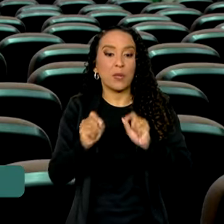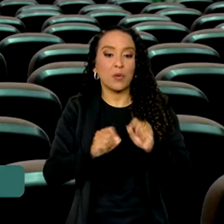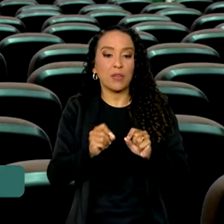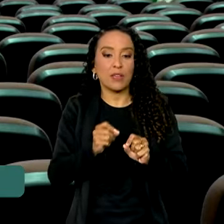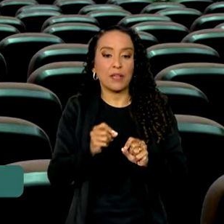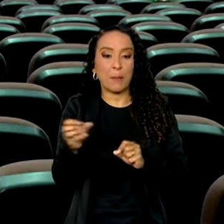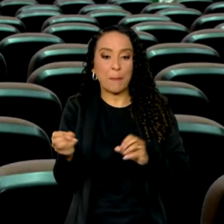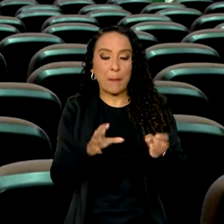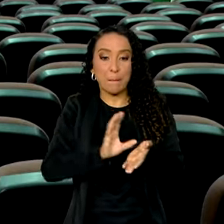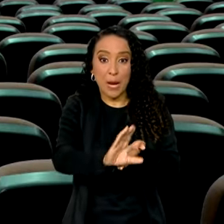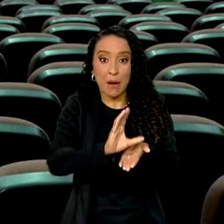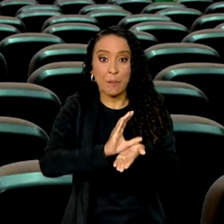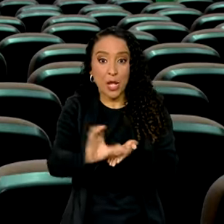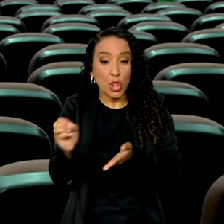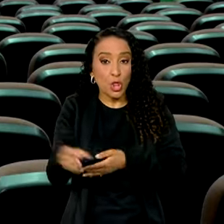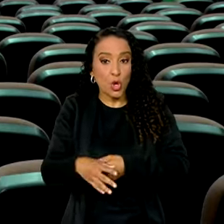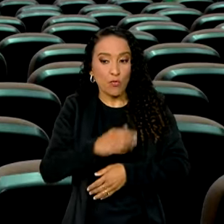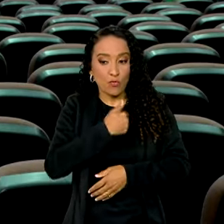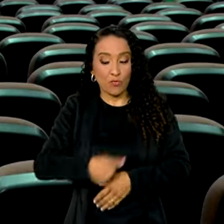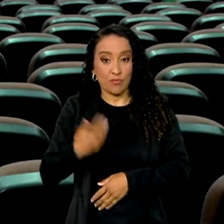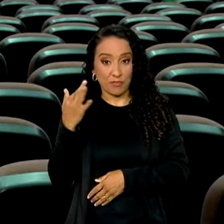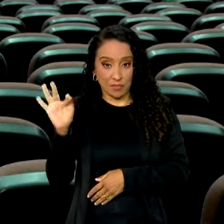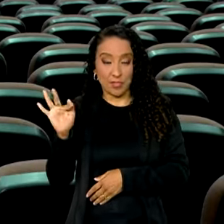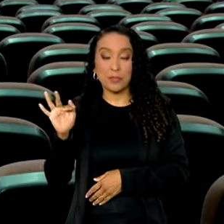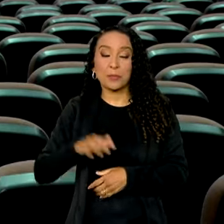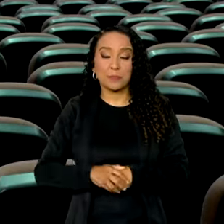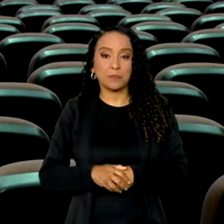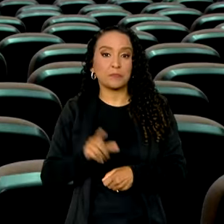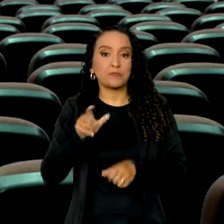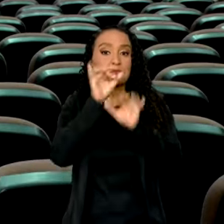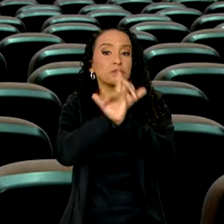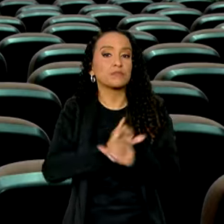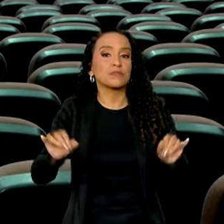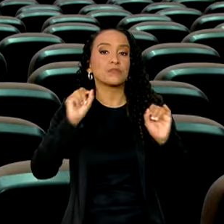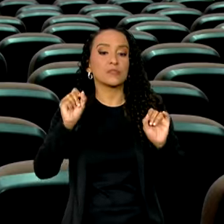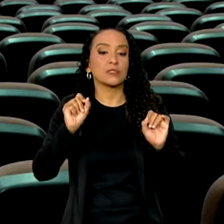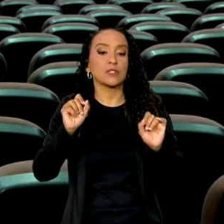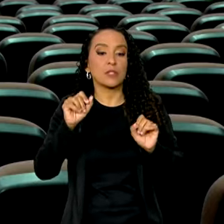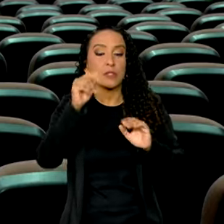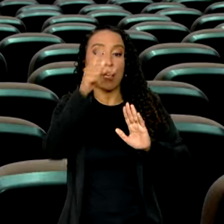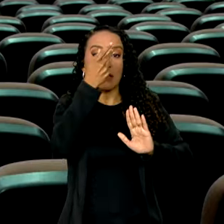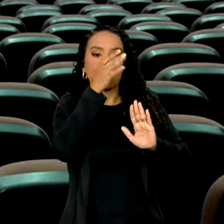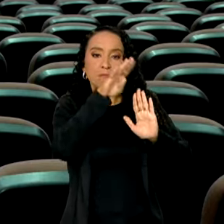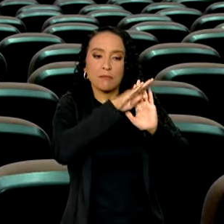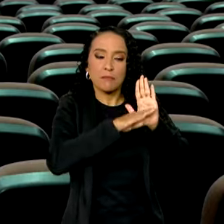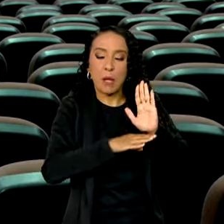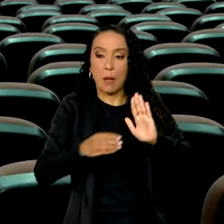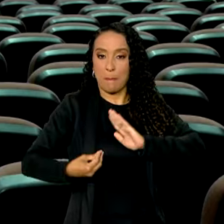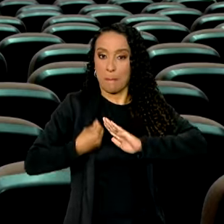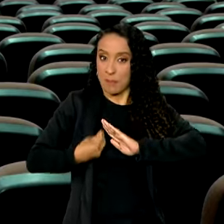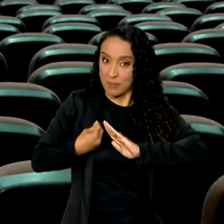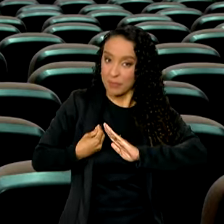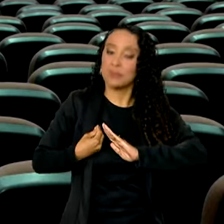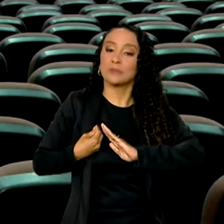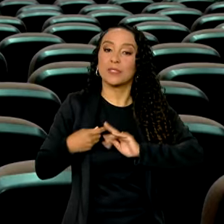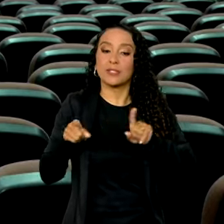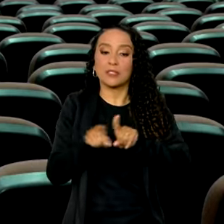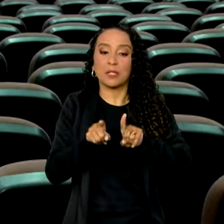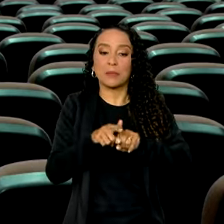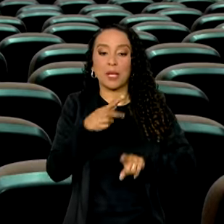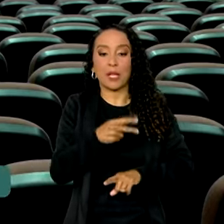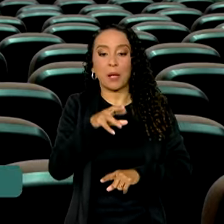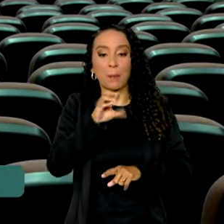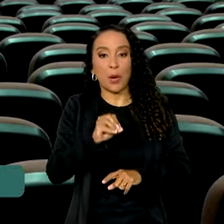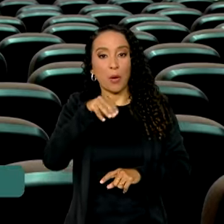novos investimentos do governo federal. Um dos anúncios foi para os programas Minha Casa Minha Vida e Pró